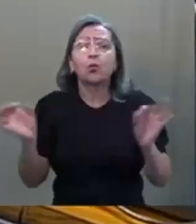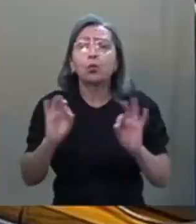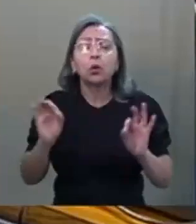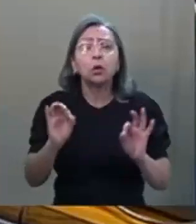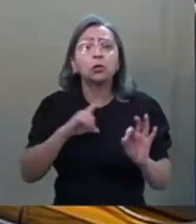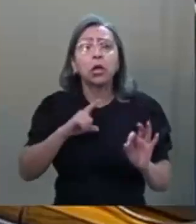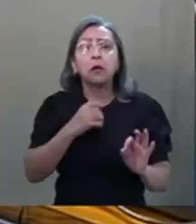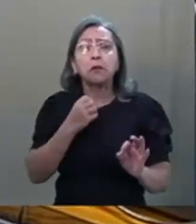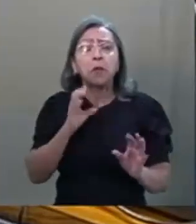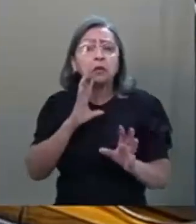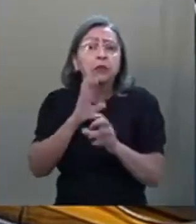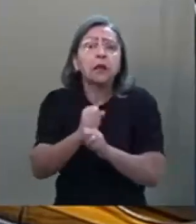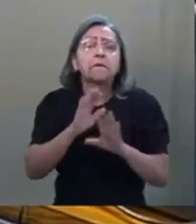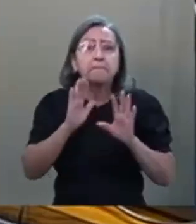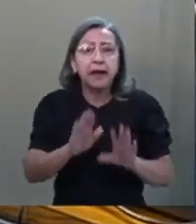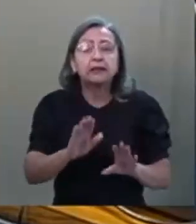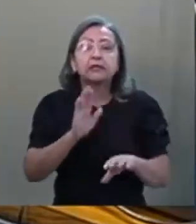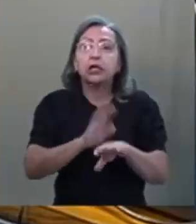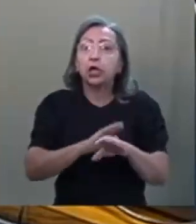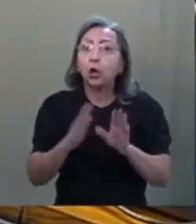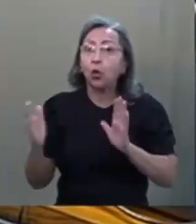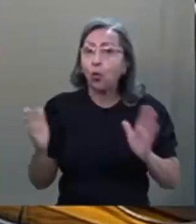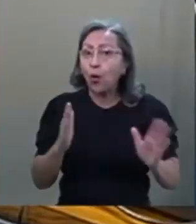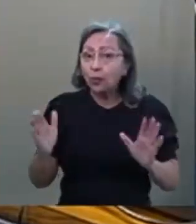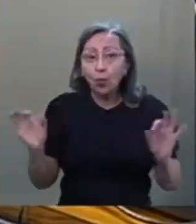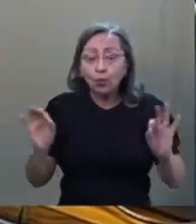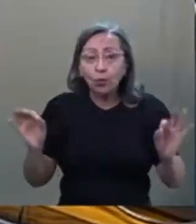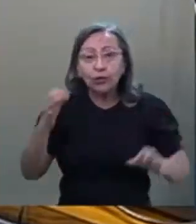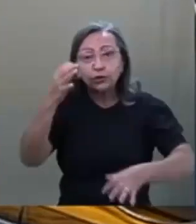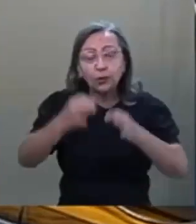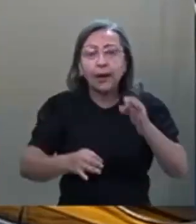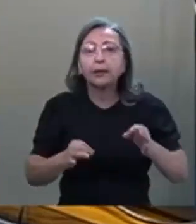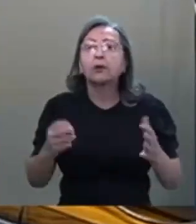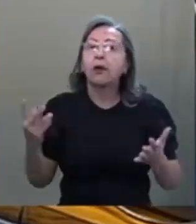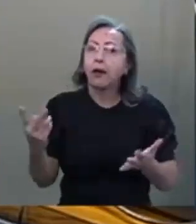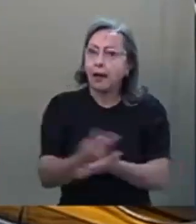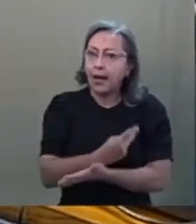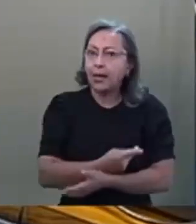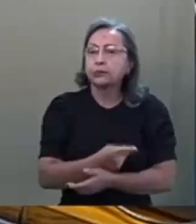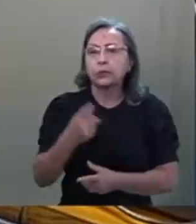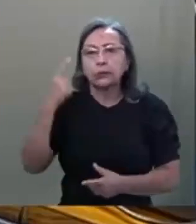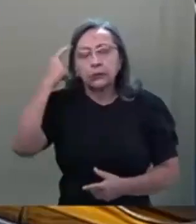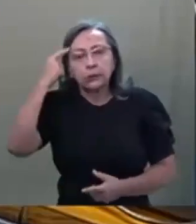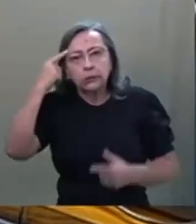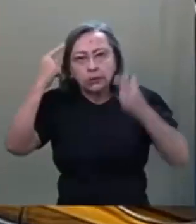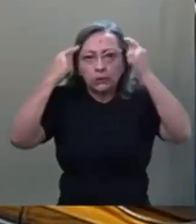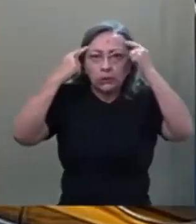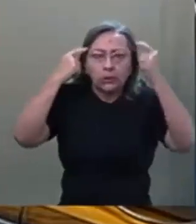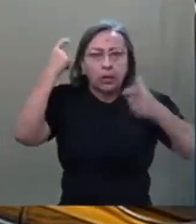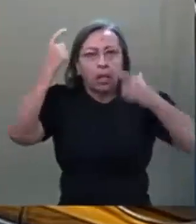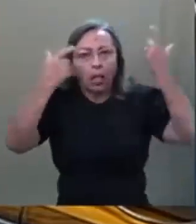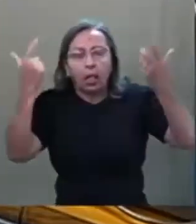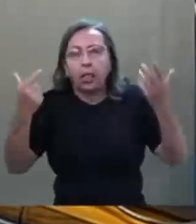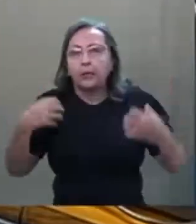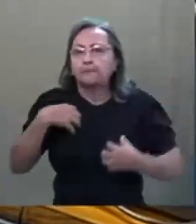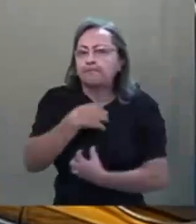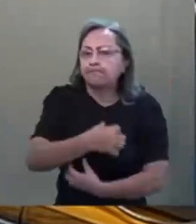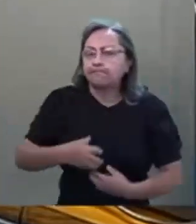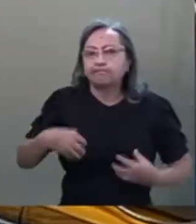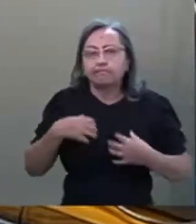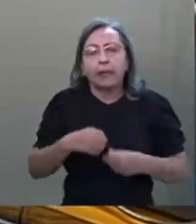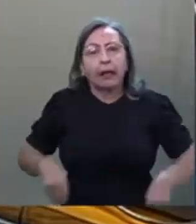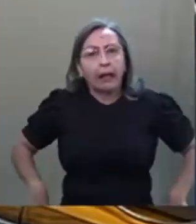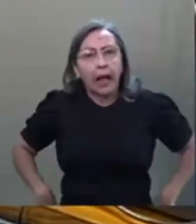nada, mas que enquanto não são julgados, causam perturbação a esse servidor, gastos com